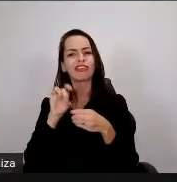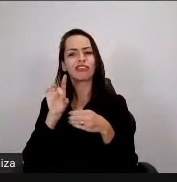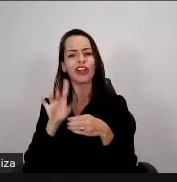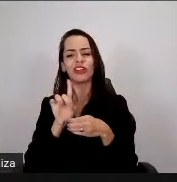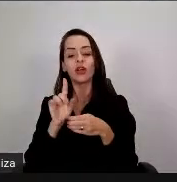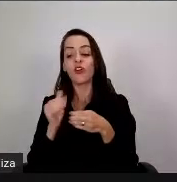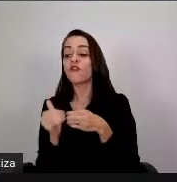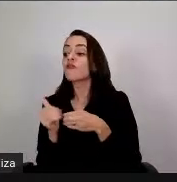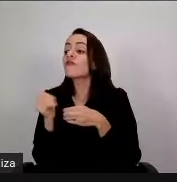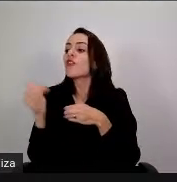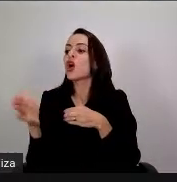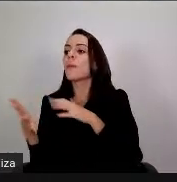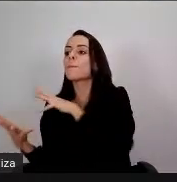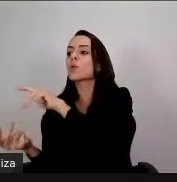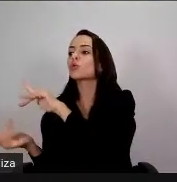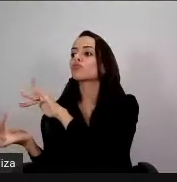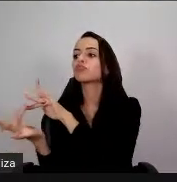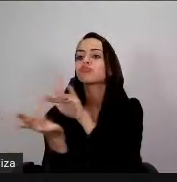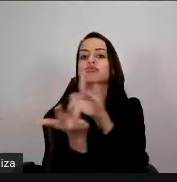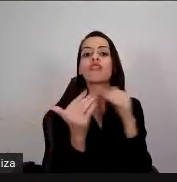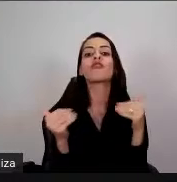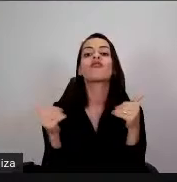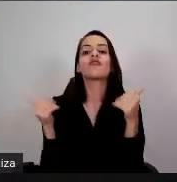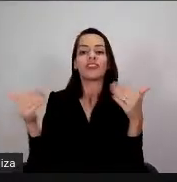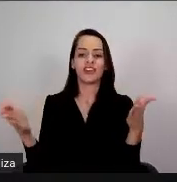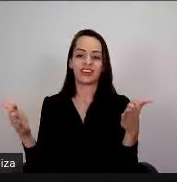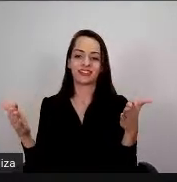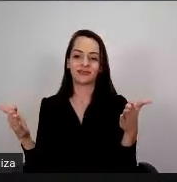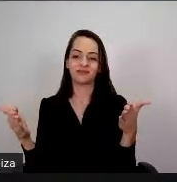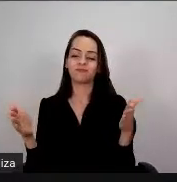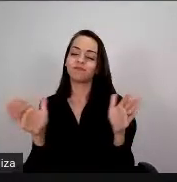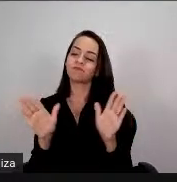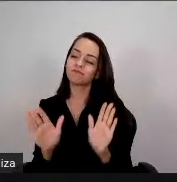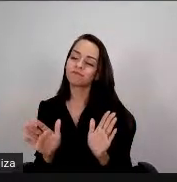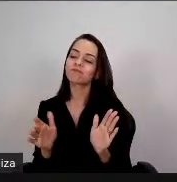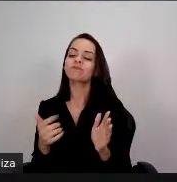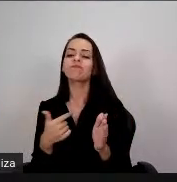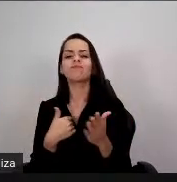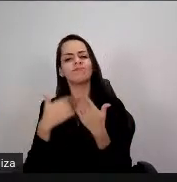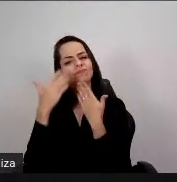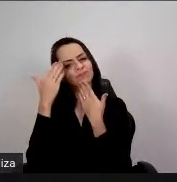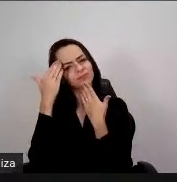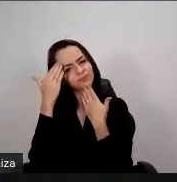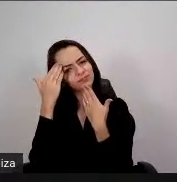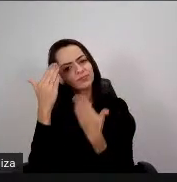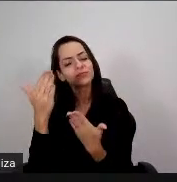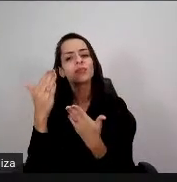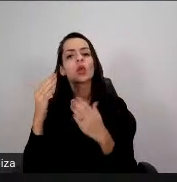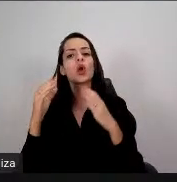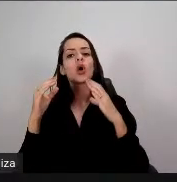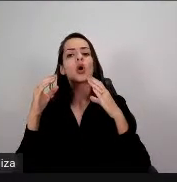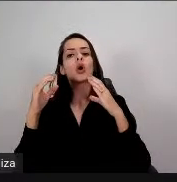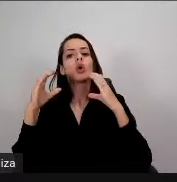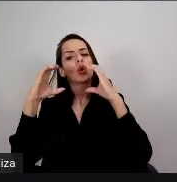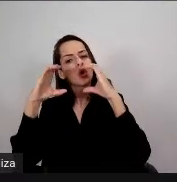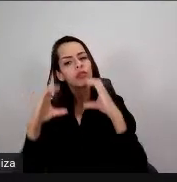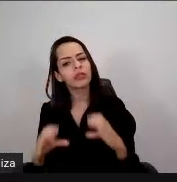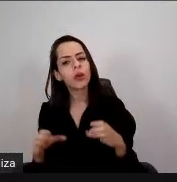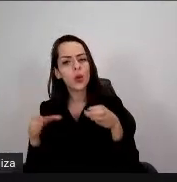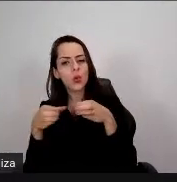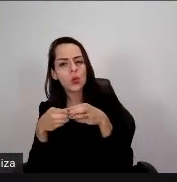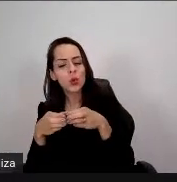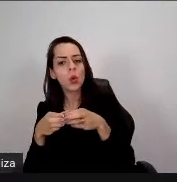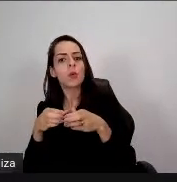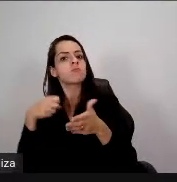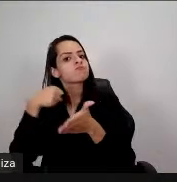para o mundo. Então, eu queria agradecer imensamente a coordenação, aqueles que lutaram para oferecer